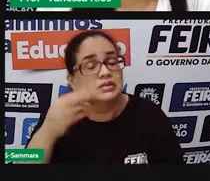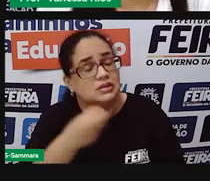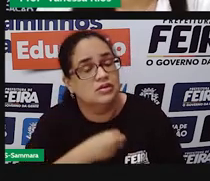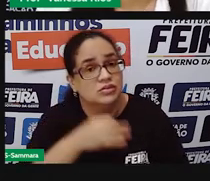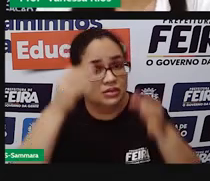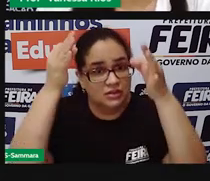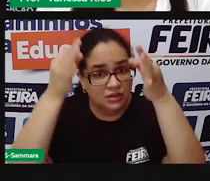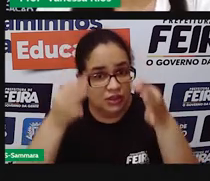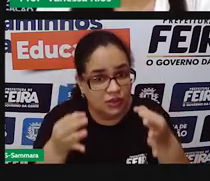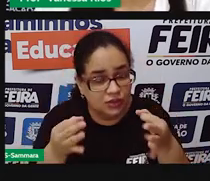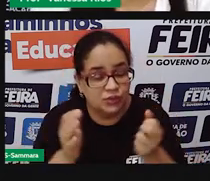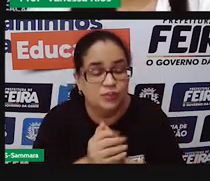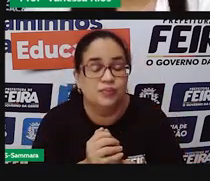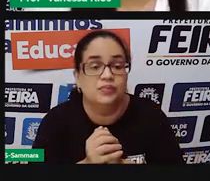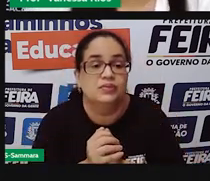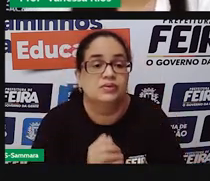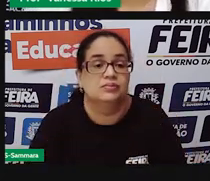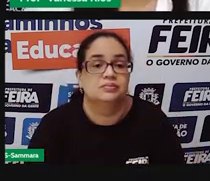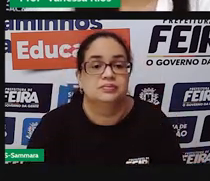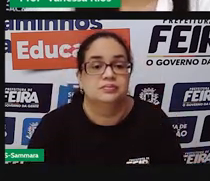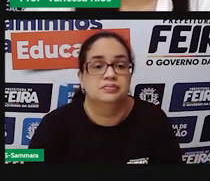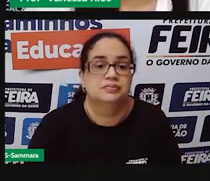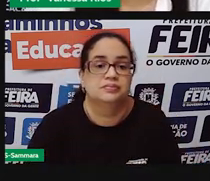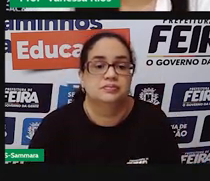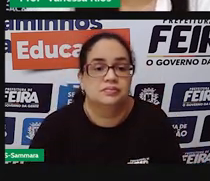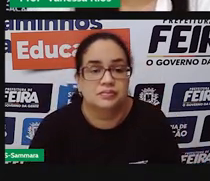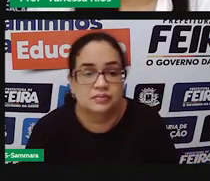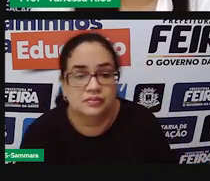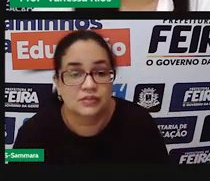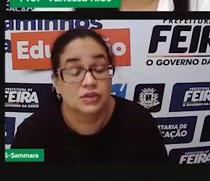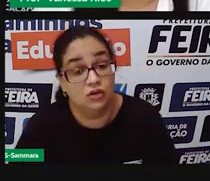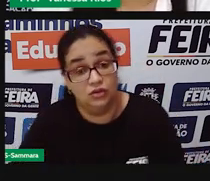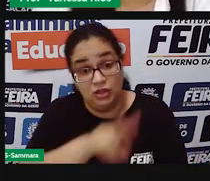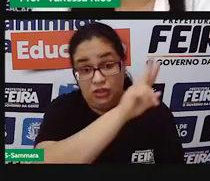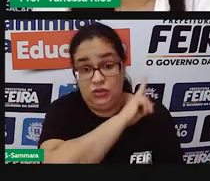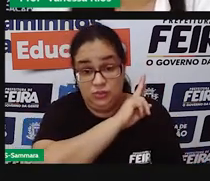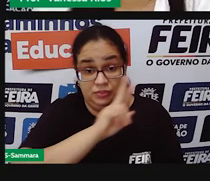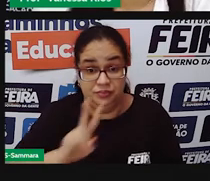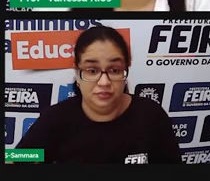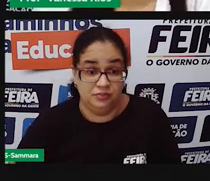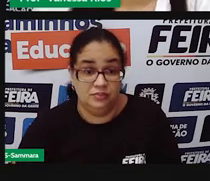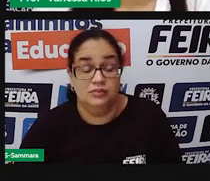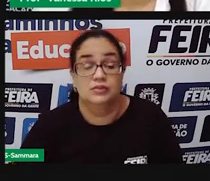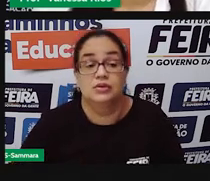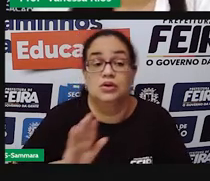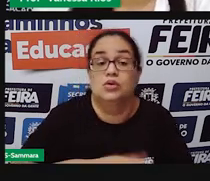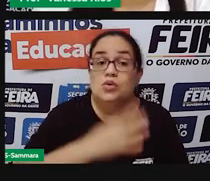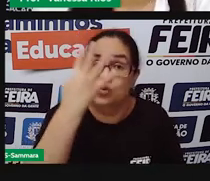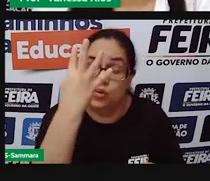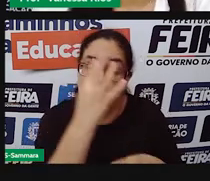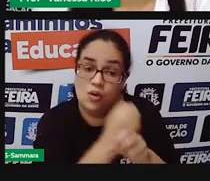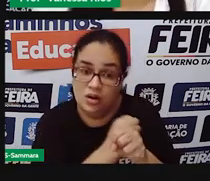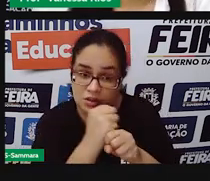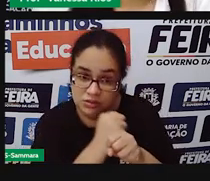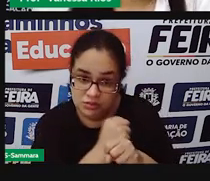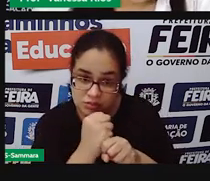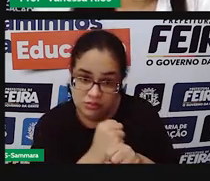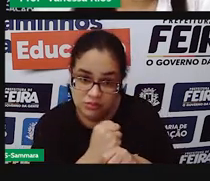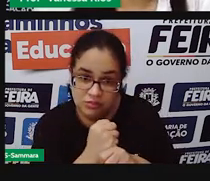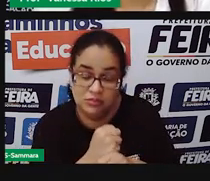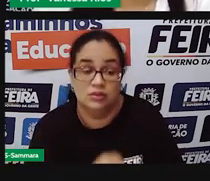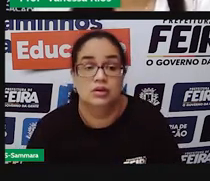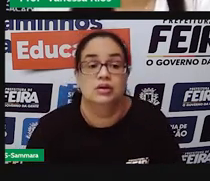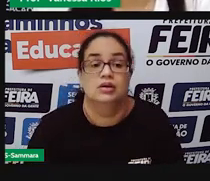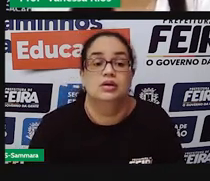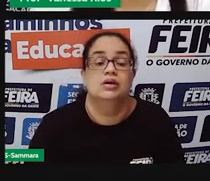cumprindo com os seus deveres. O variador, ele é eleito para um cargo de quatro